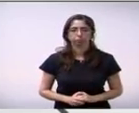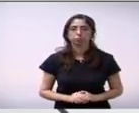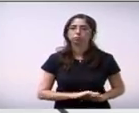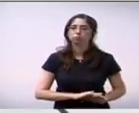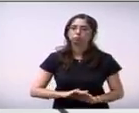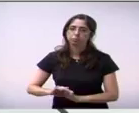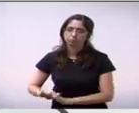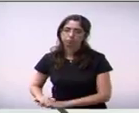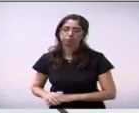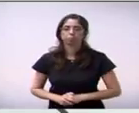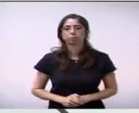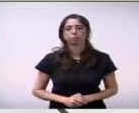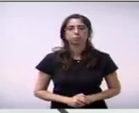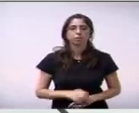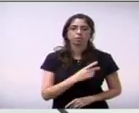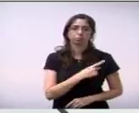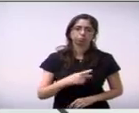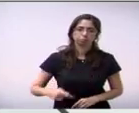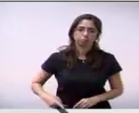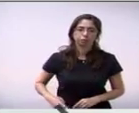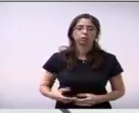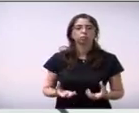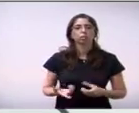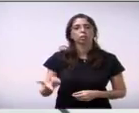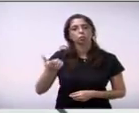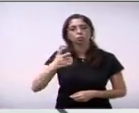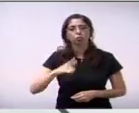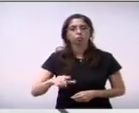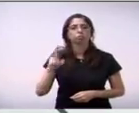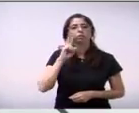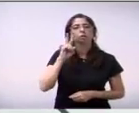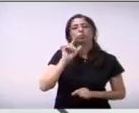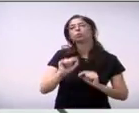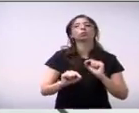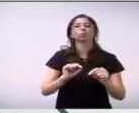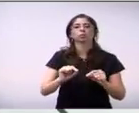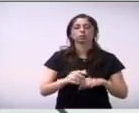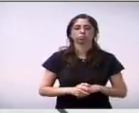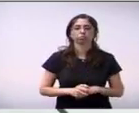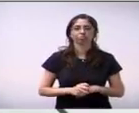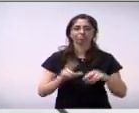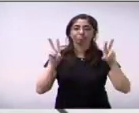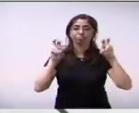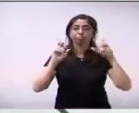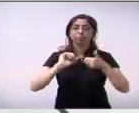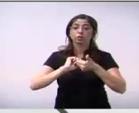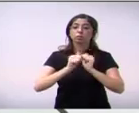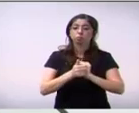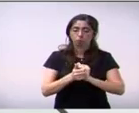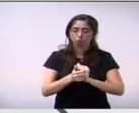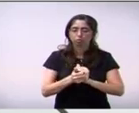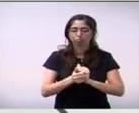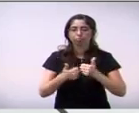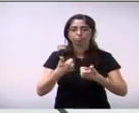nas falas dos colegas a gente estava aqui lembrando falando sobre esportes do futsal